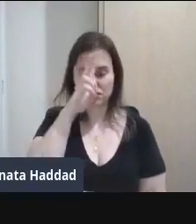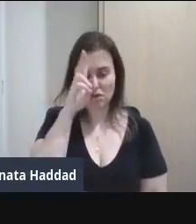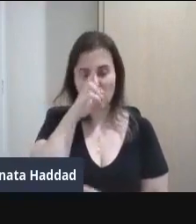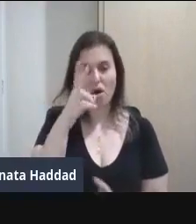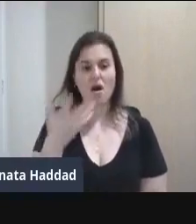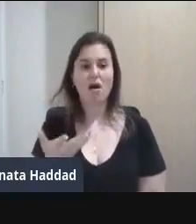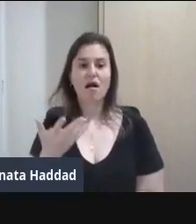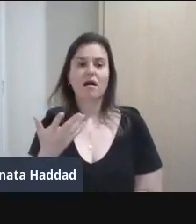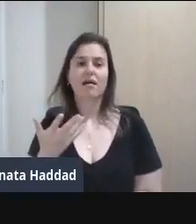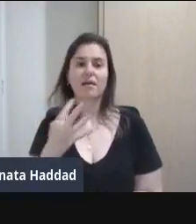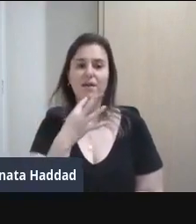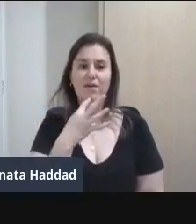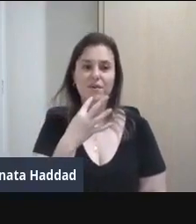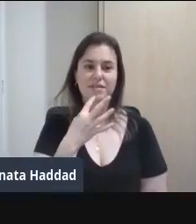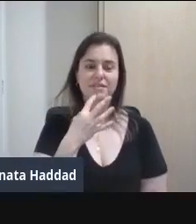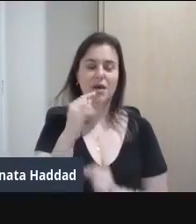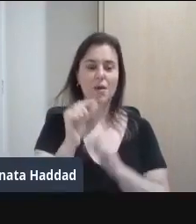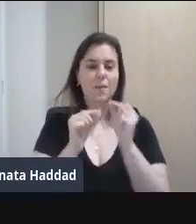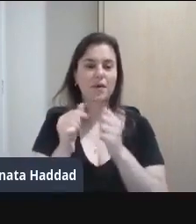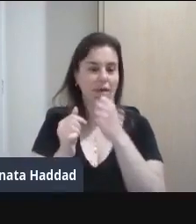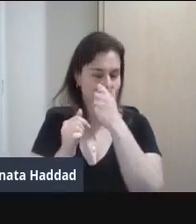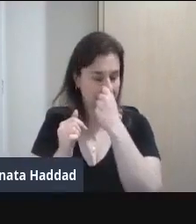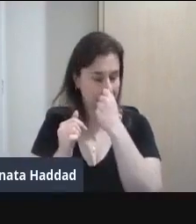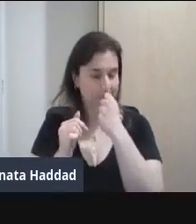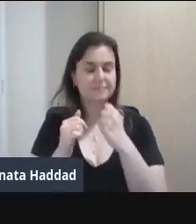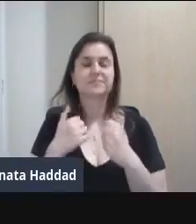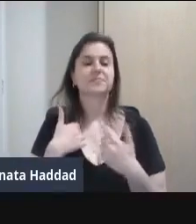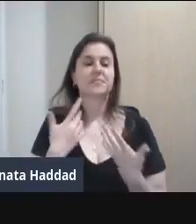Desse universo Das narrações De história